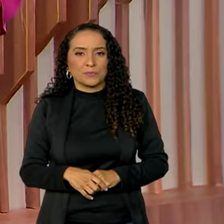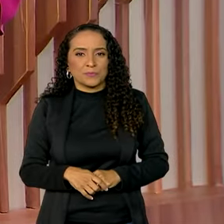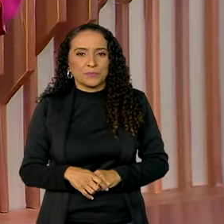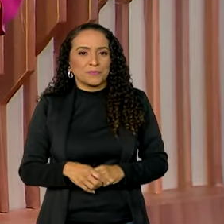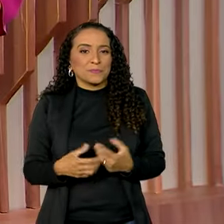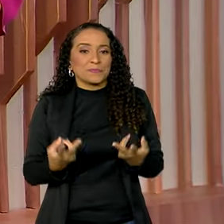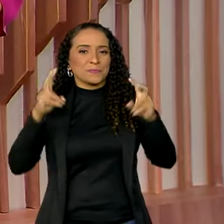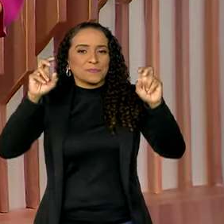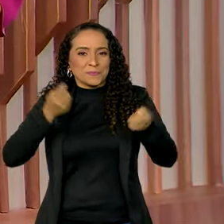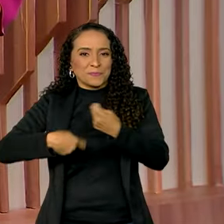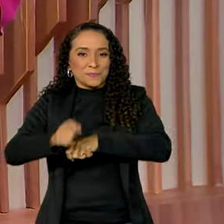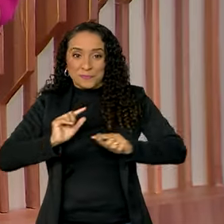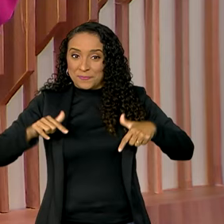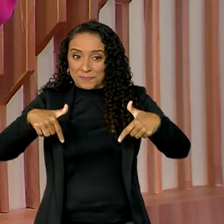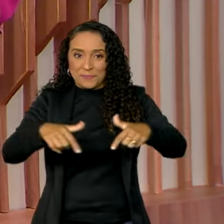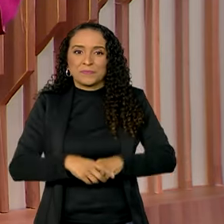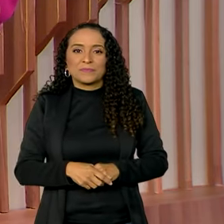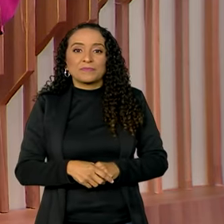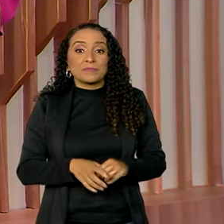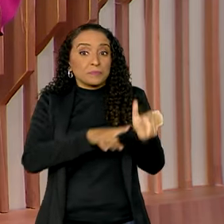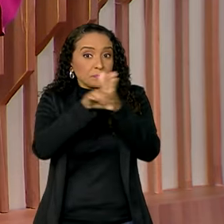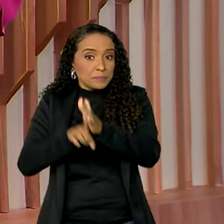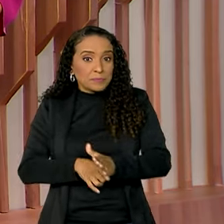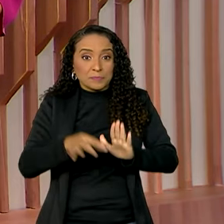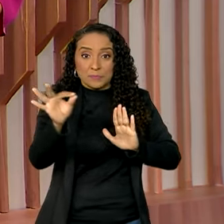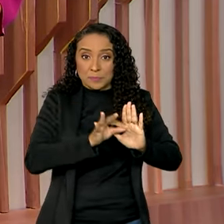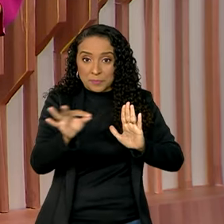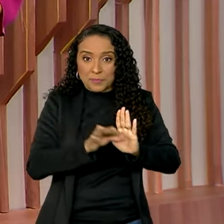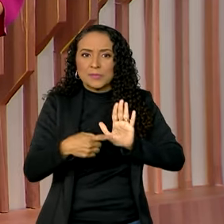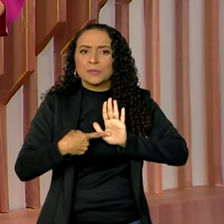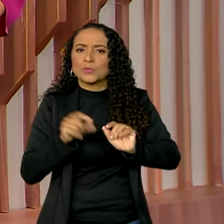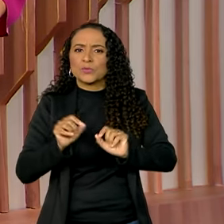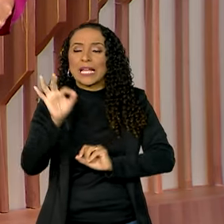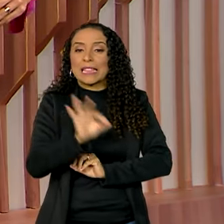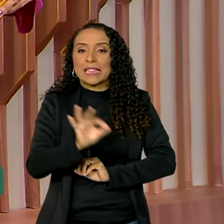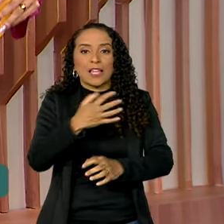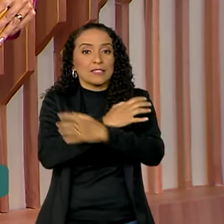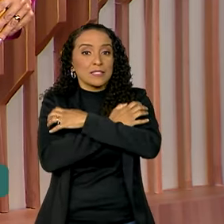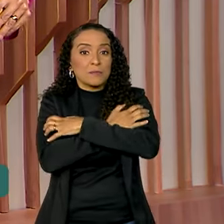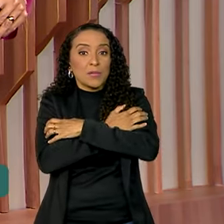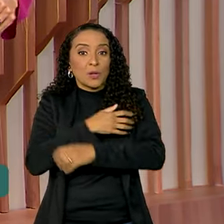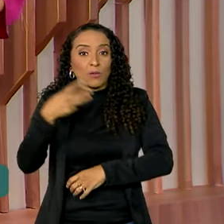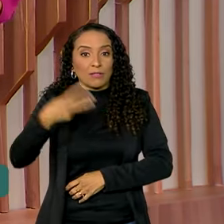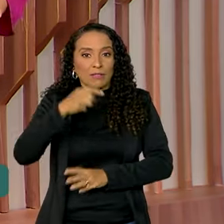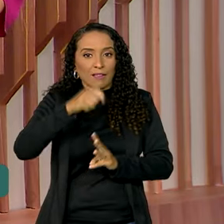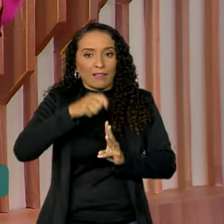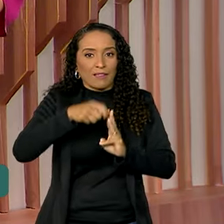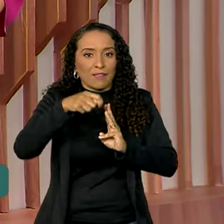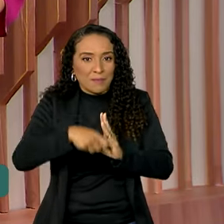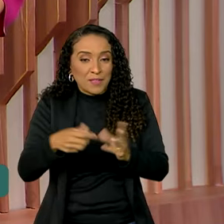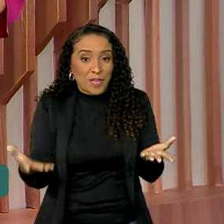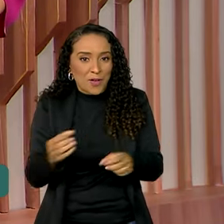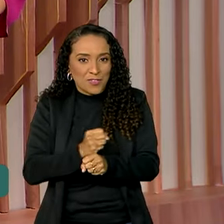Vamos falar sobre mercado de trabalho. Um levantamento feito pelo IBGE mostra que a taxa de desemprego no terceiro